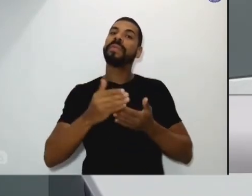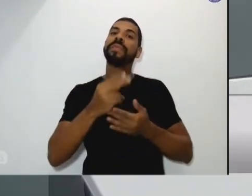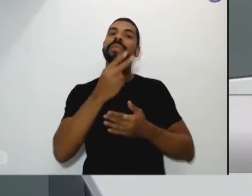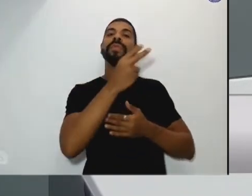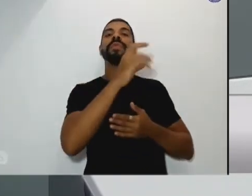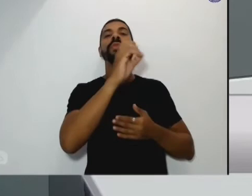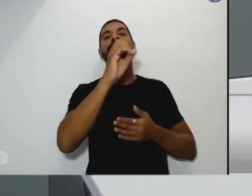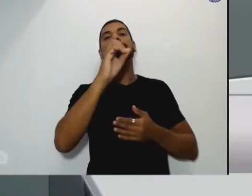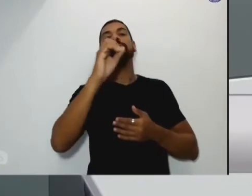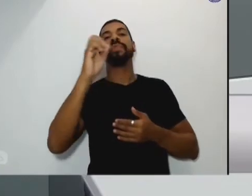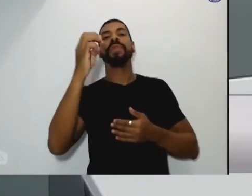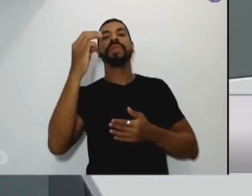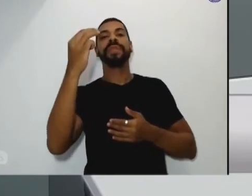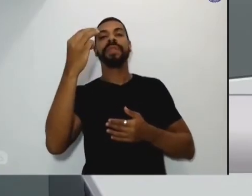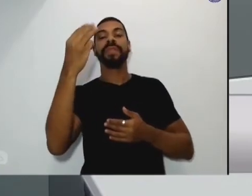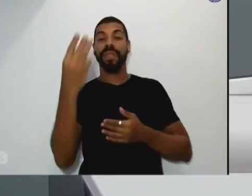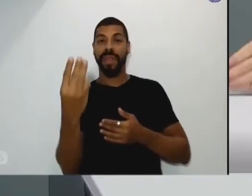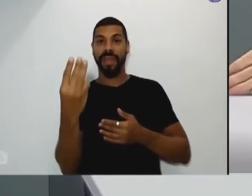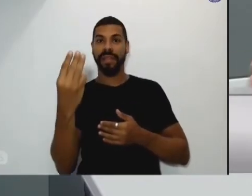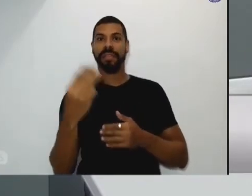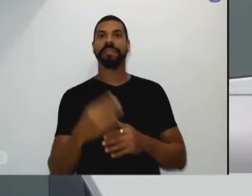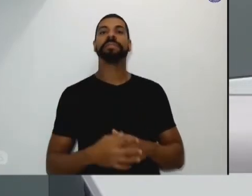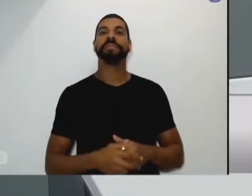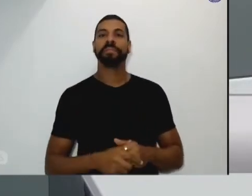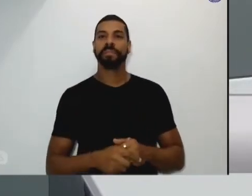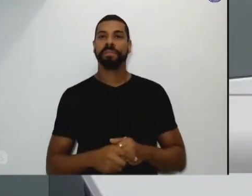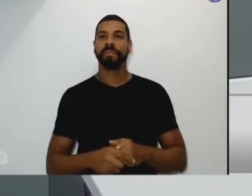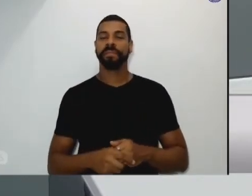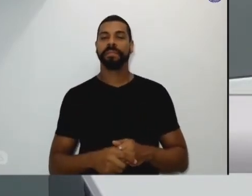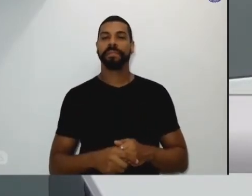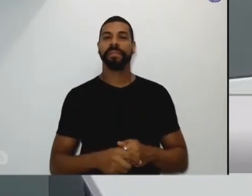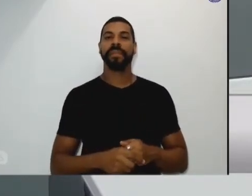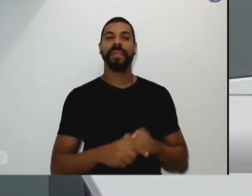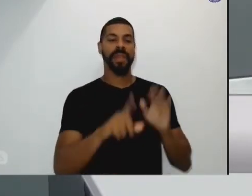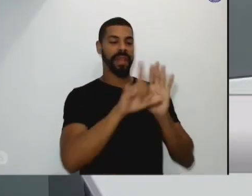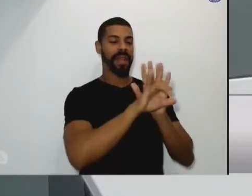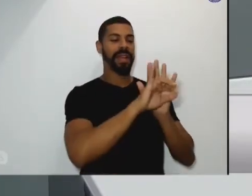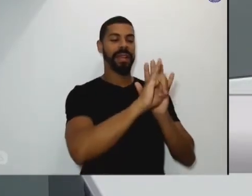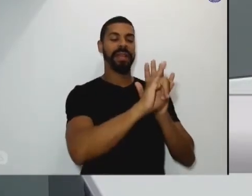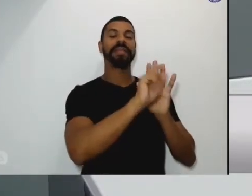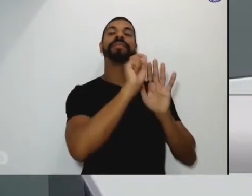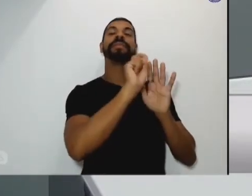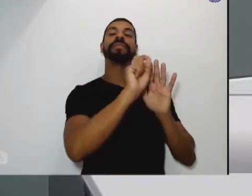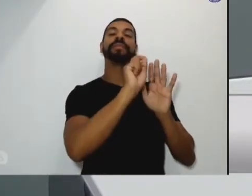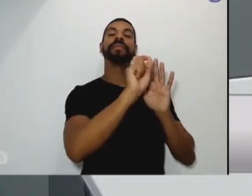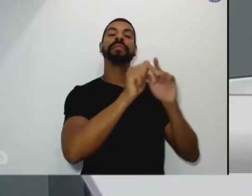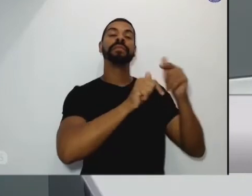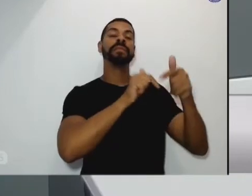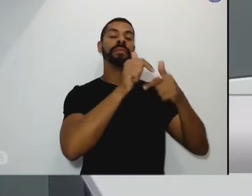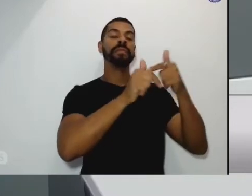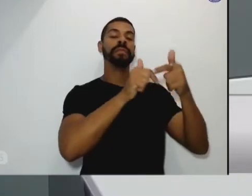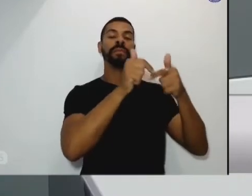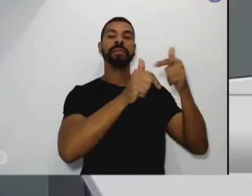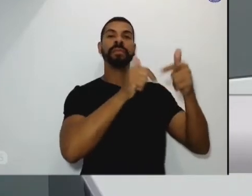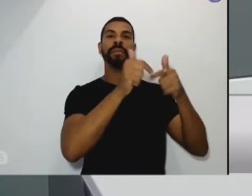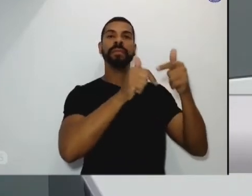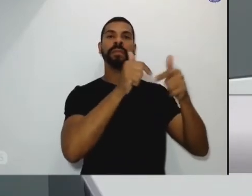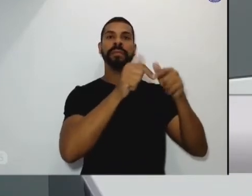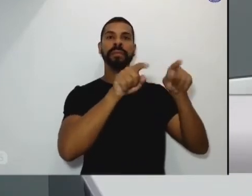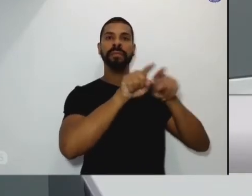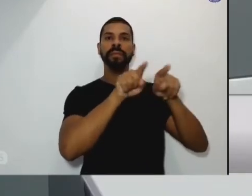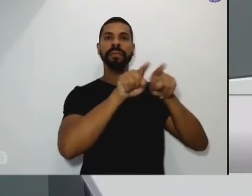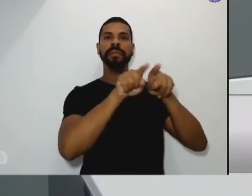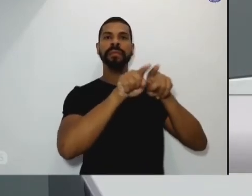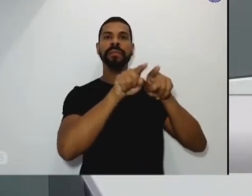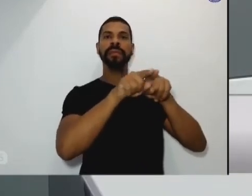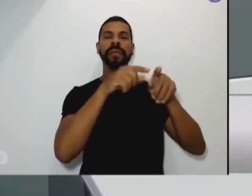dos meus primeiros requerimentos que o conselho saísse da lei e colocasse em prática e a Isabel deu um up para o conselho da mulher